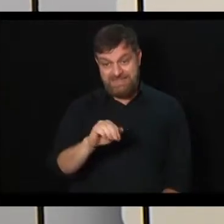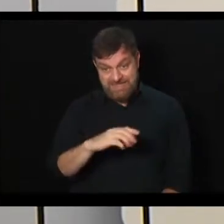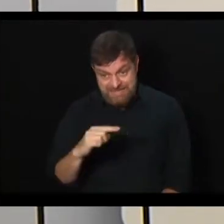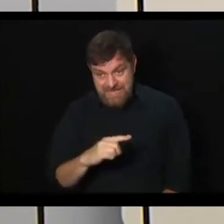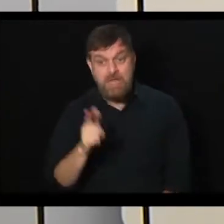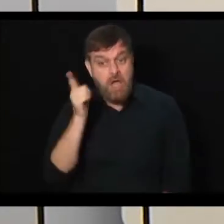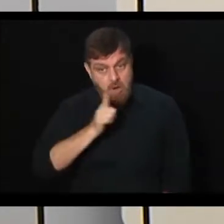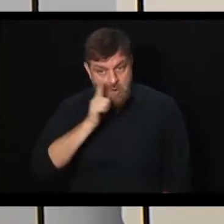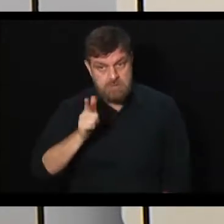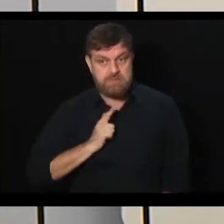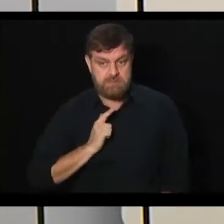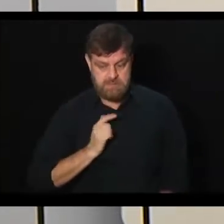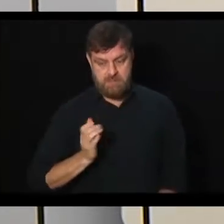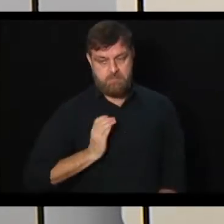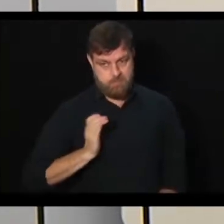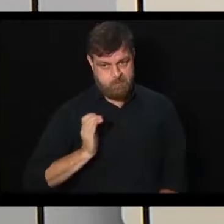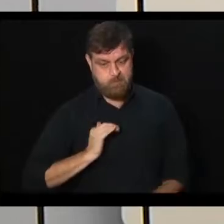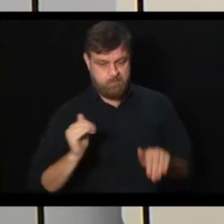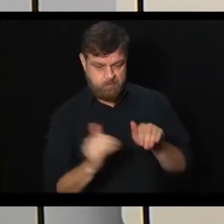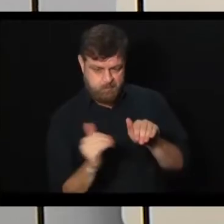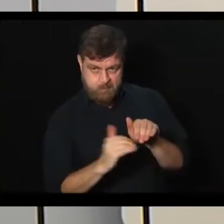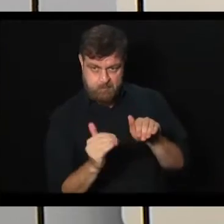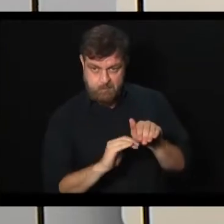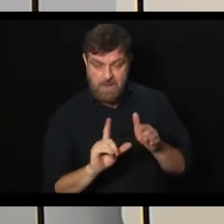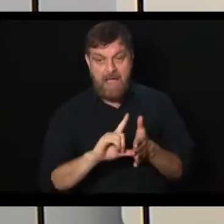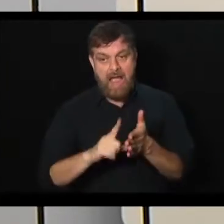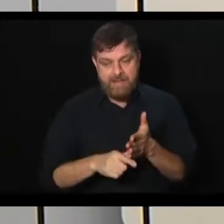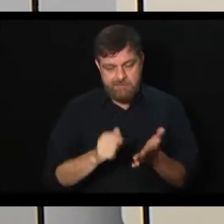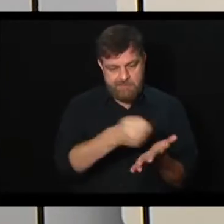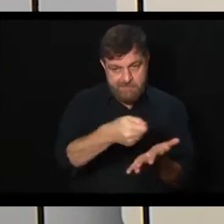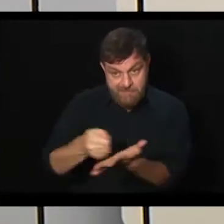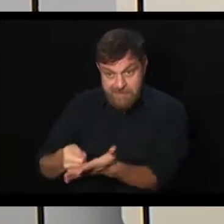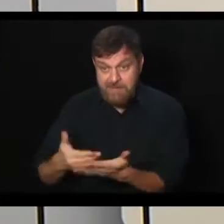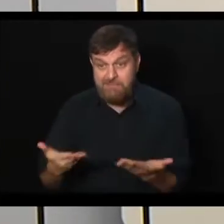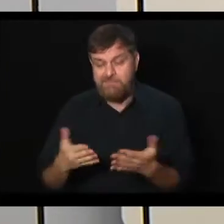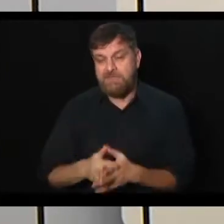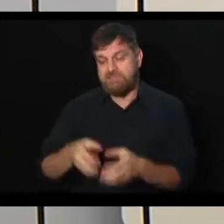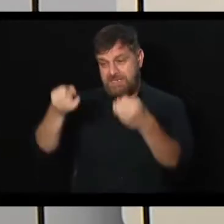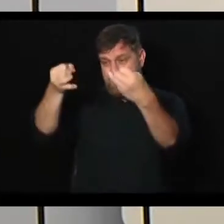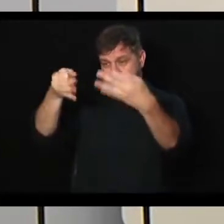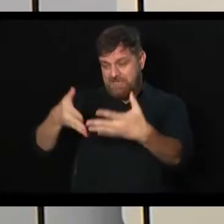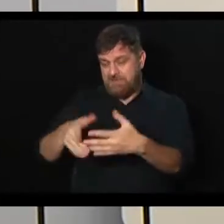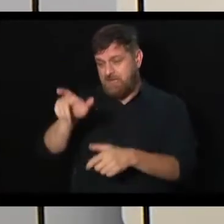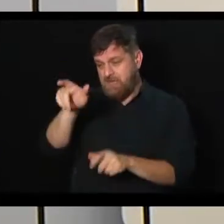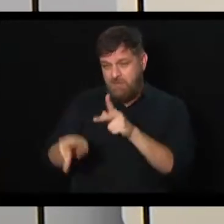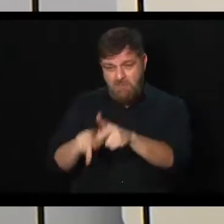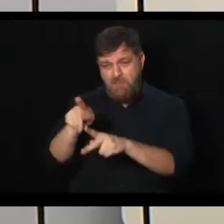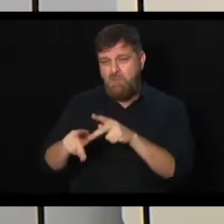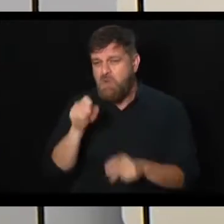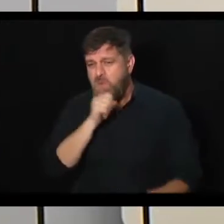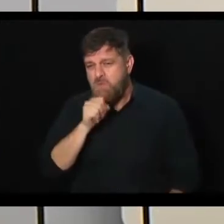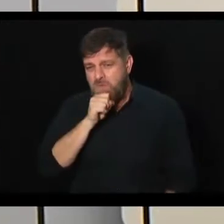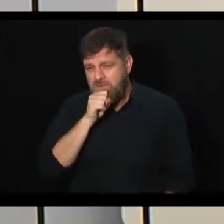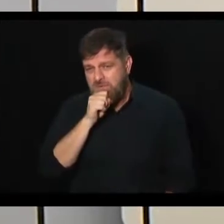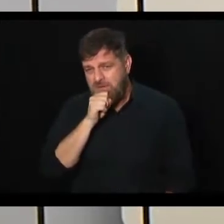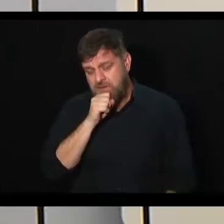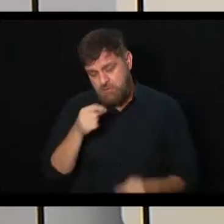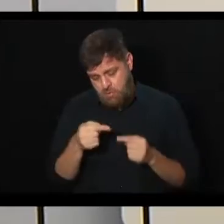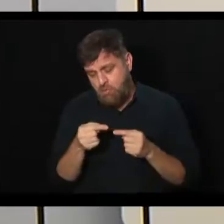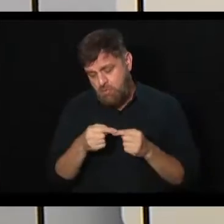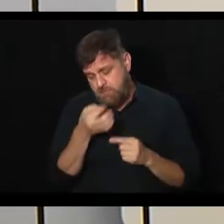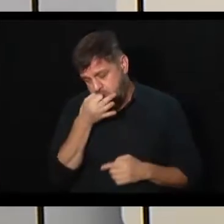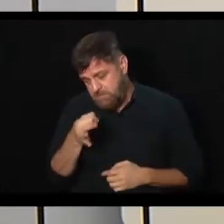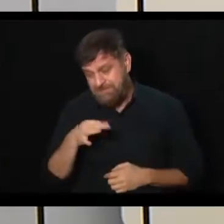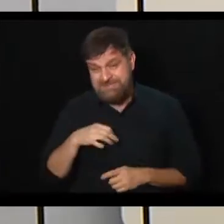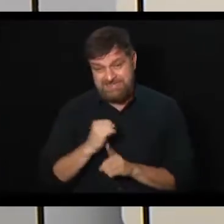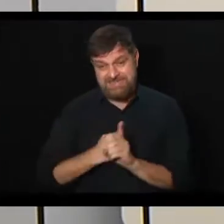-se sustentável por si. Então, o argumento do envelhecimento faria sentido se, num caso de que você tivesse